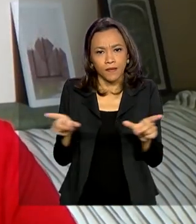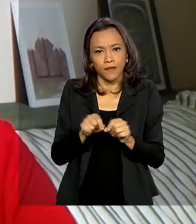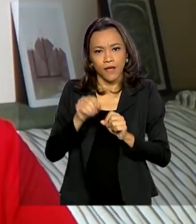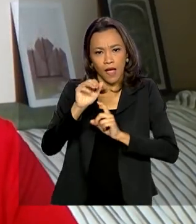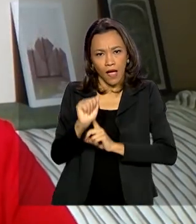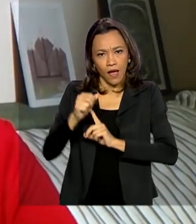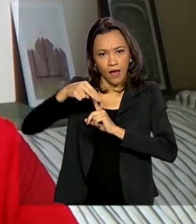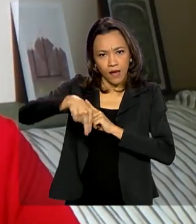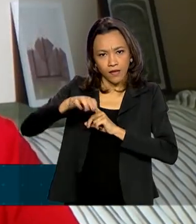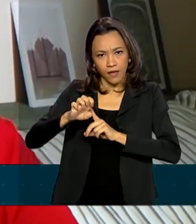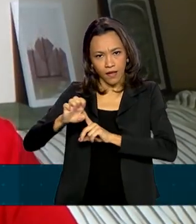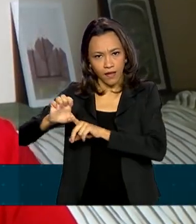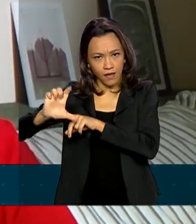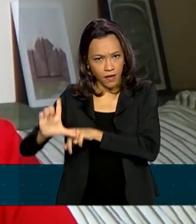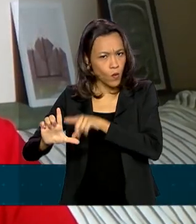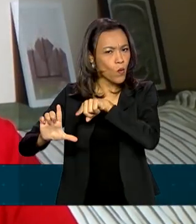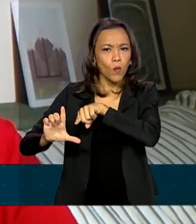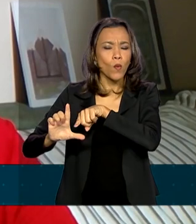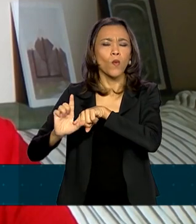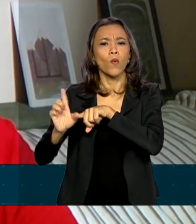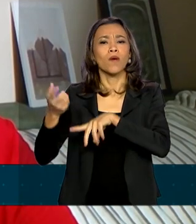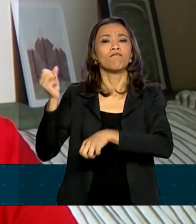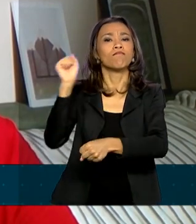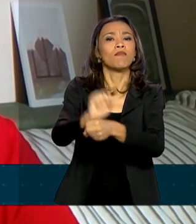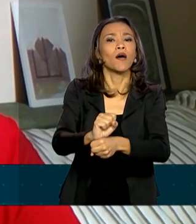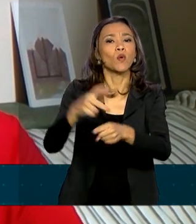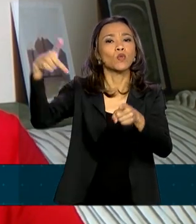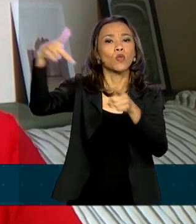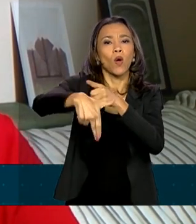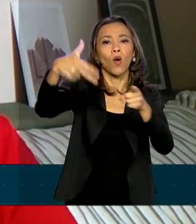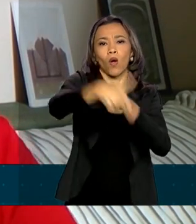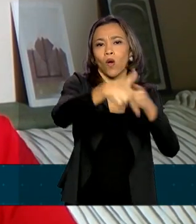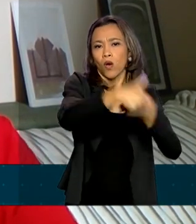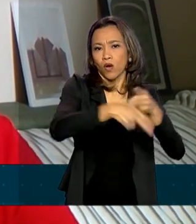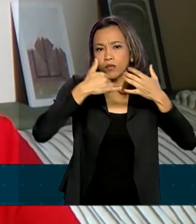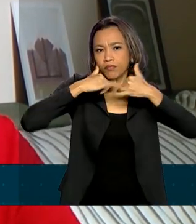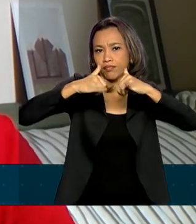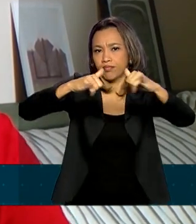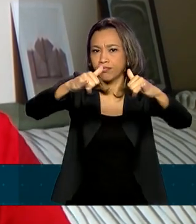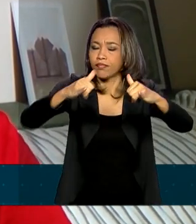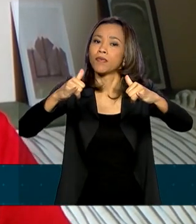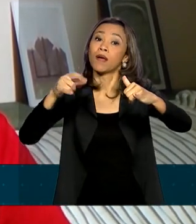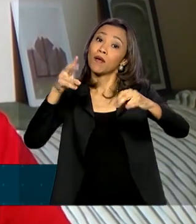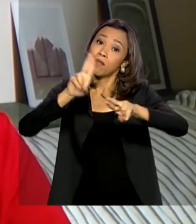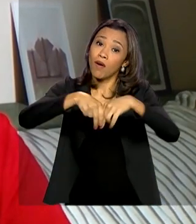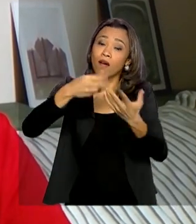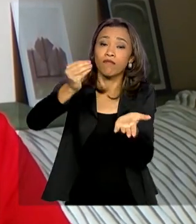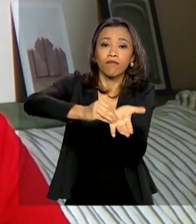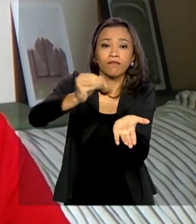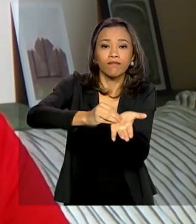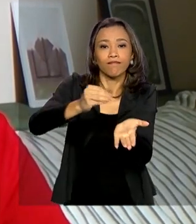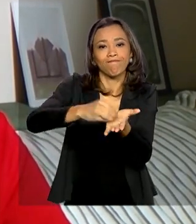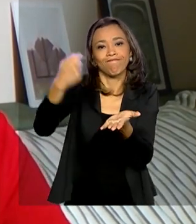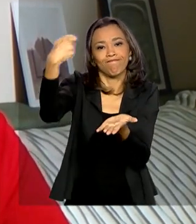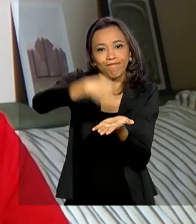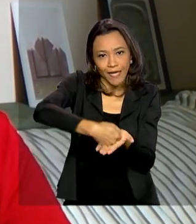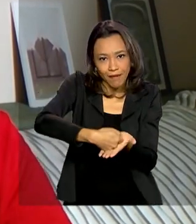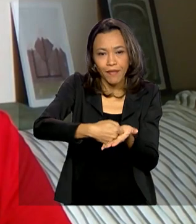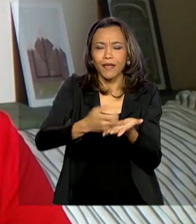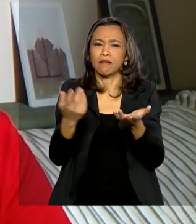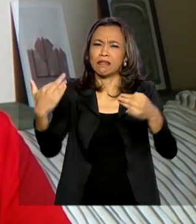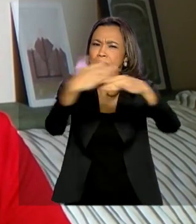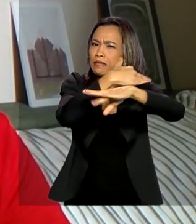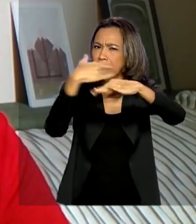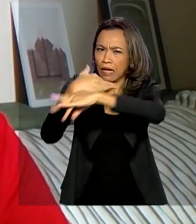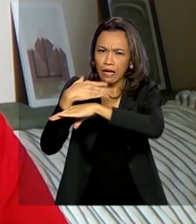Elétrica, a ANEEL, suspendeu os cortes de energia por inadimplência em residências urbanas e rurais e também